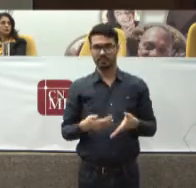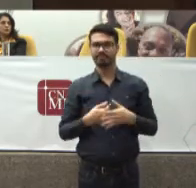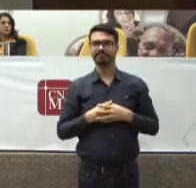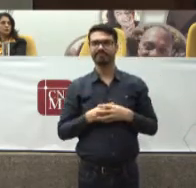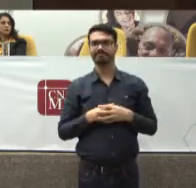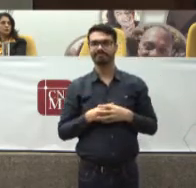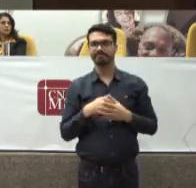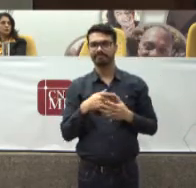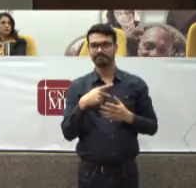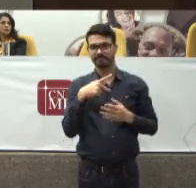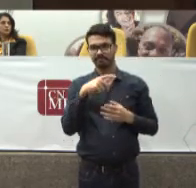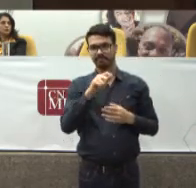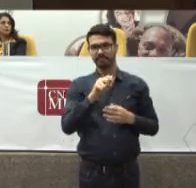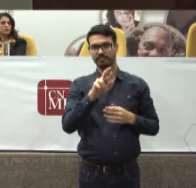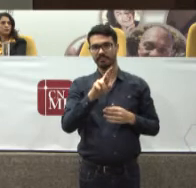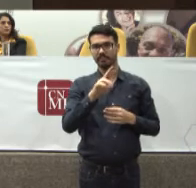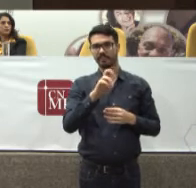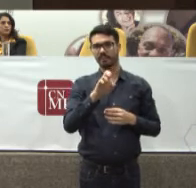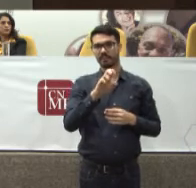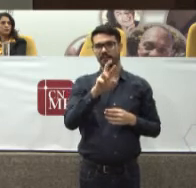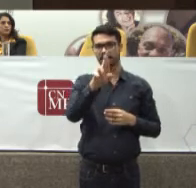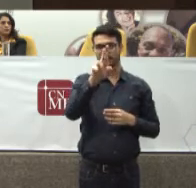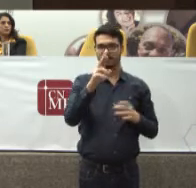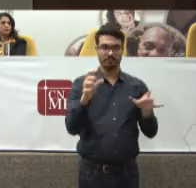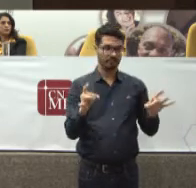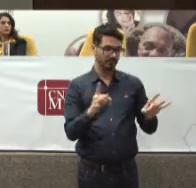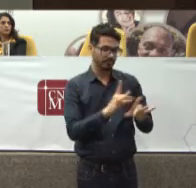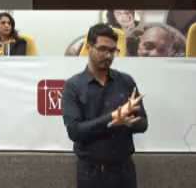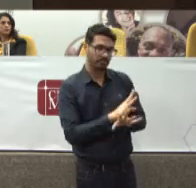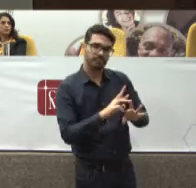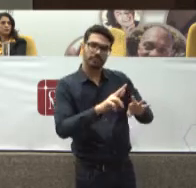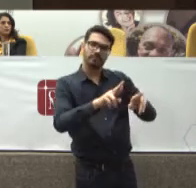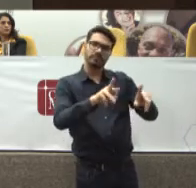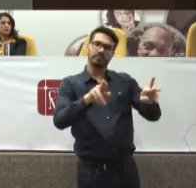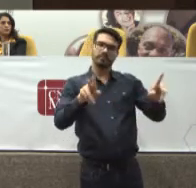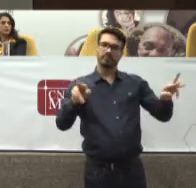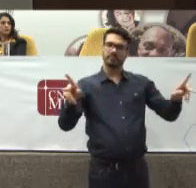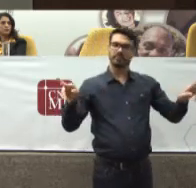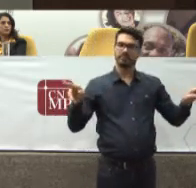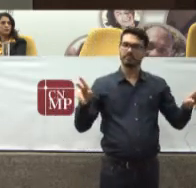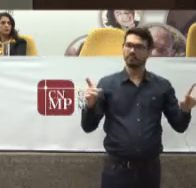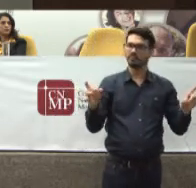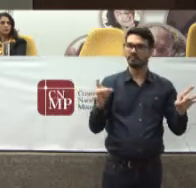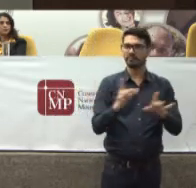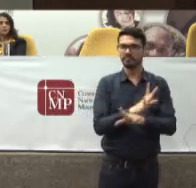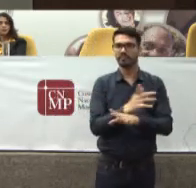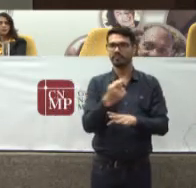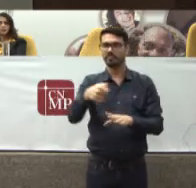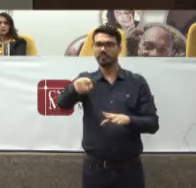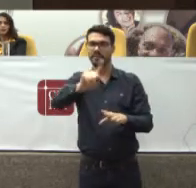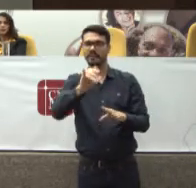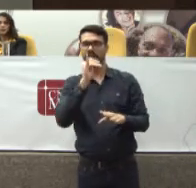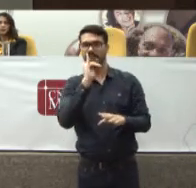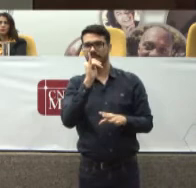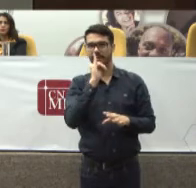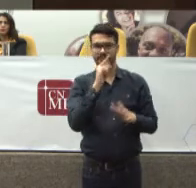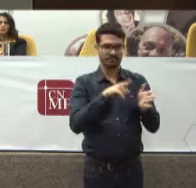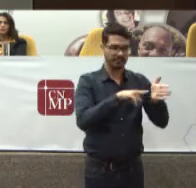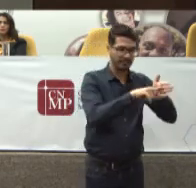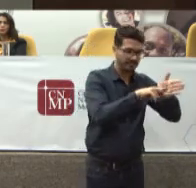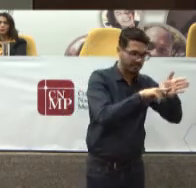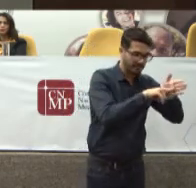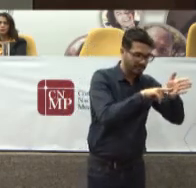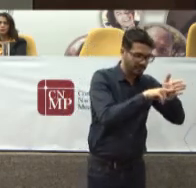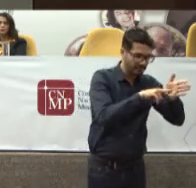Pareceres E notas técnicas Prontas Sobre os mais diversos temas Então já não vai ser necessário Uma pesquisa